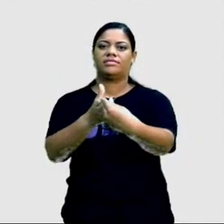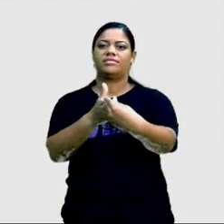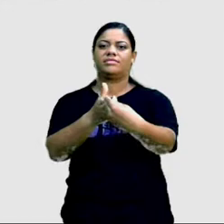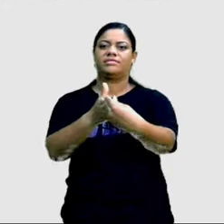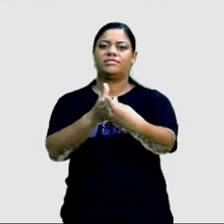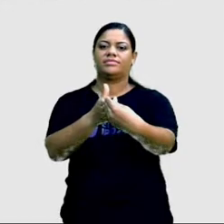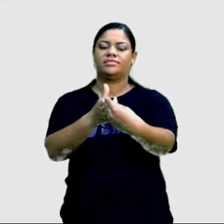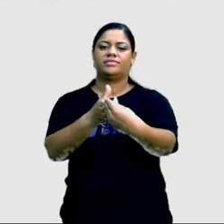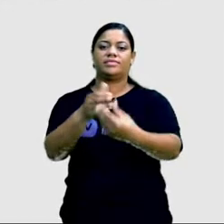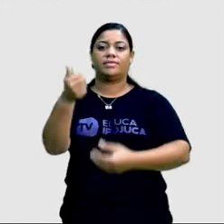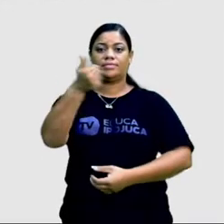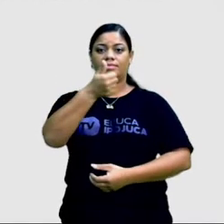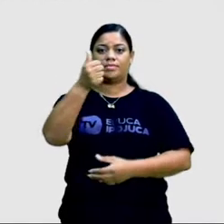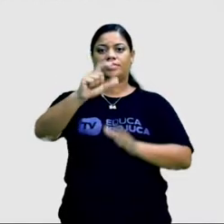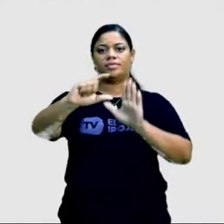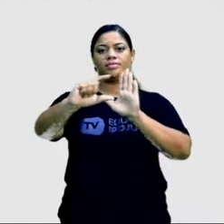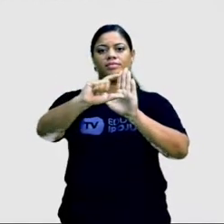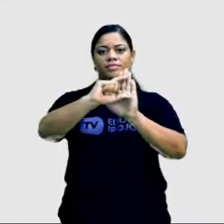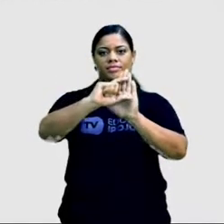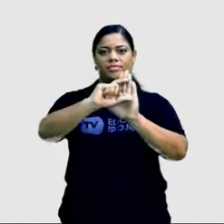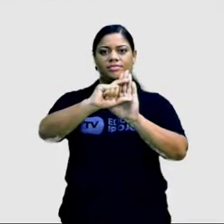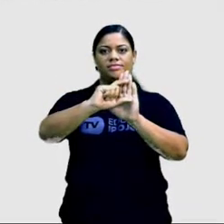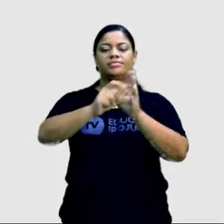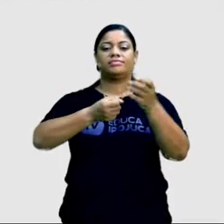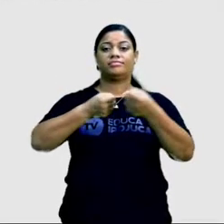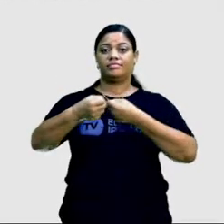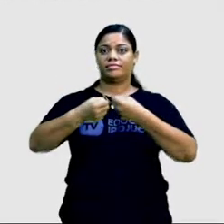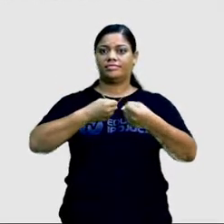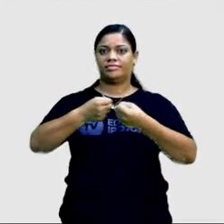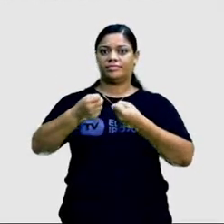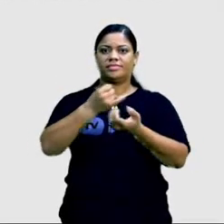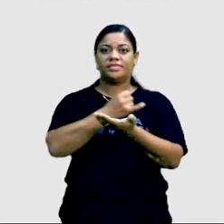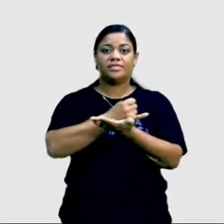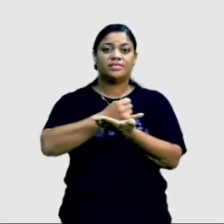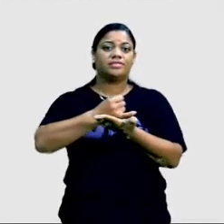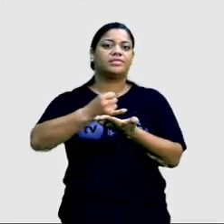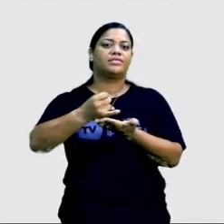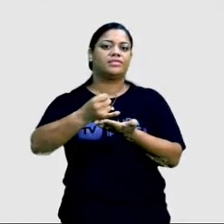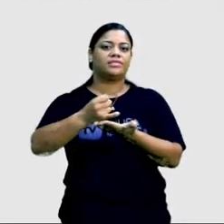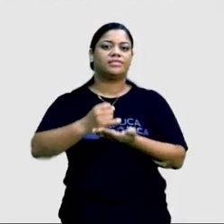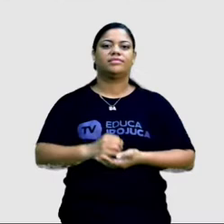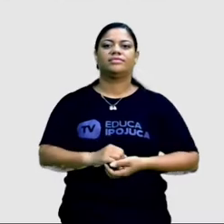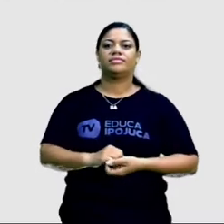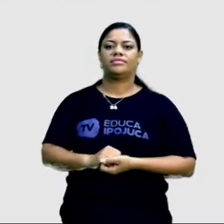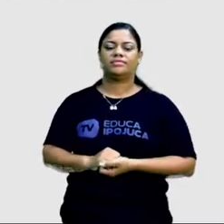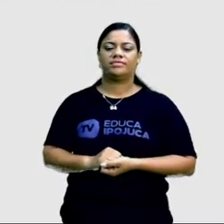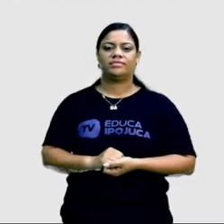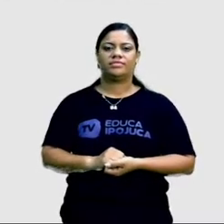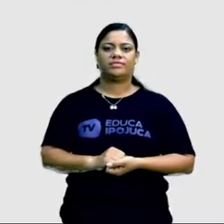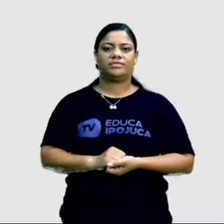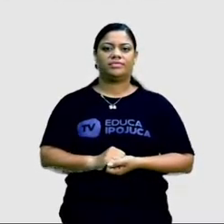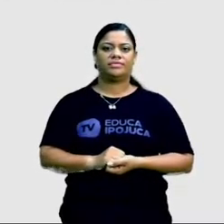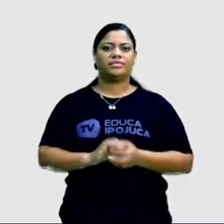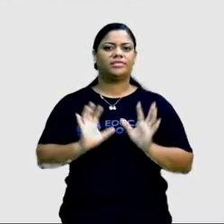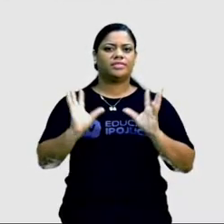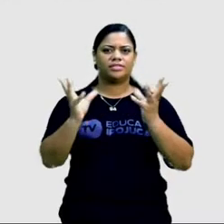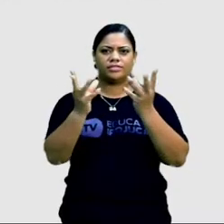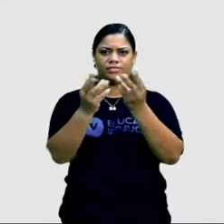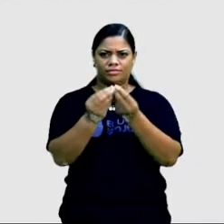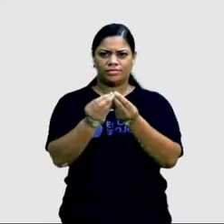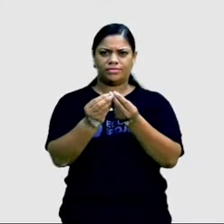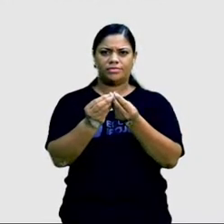primeiro parágrafo da reportagem. É a introdução da reportagem. E ela, de forma geral,